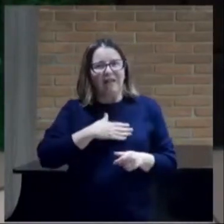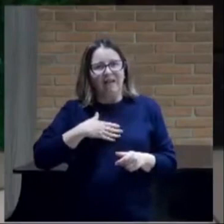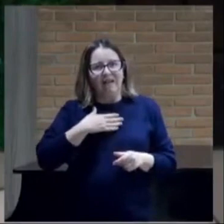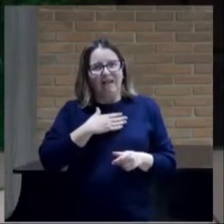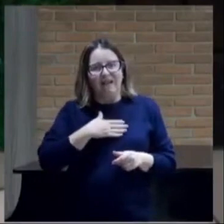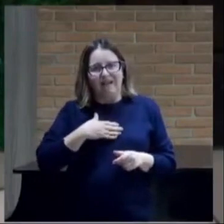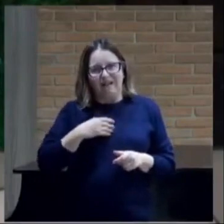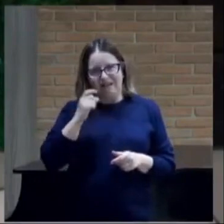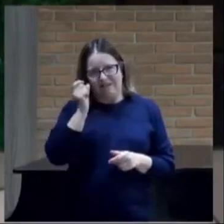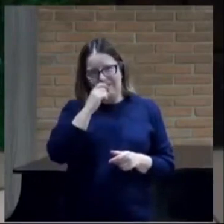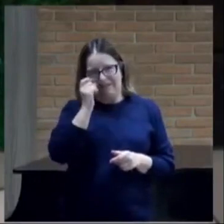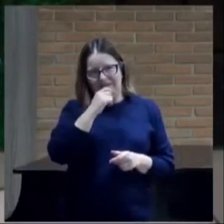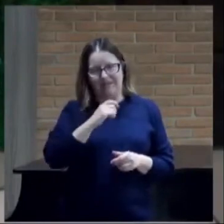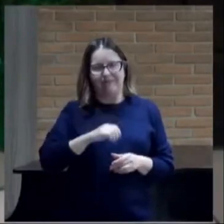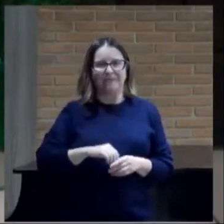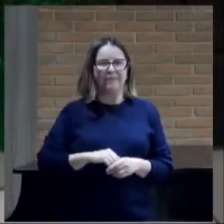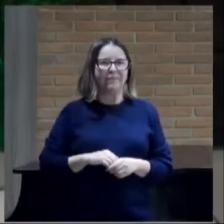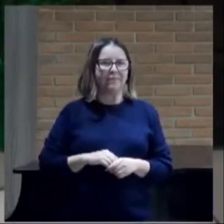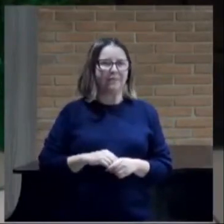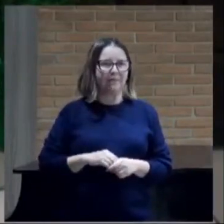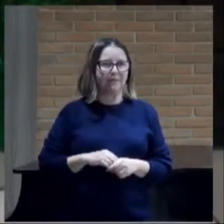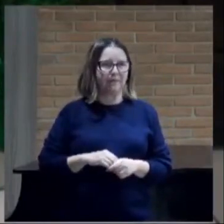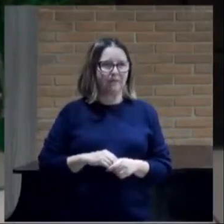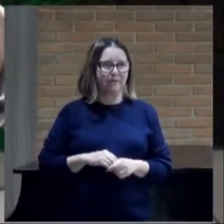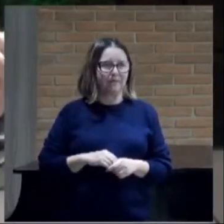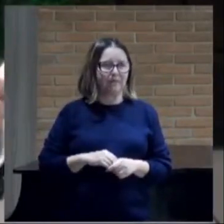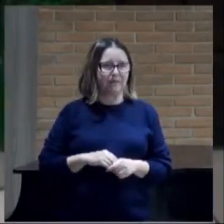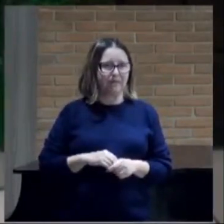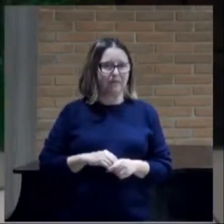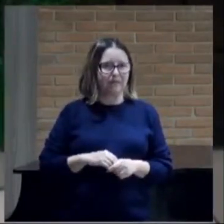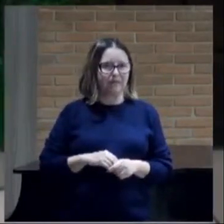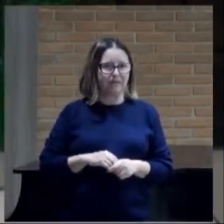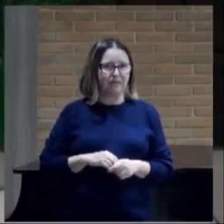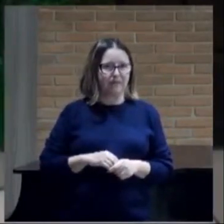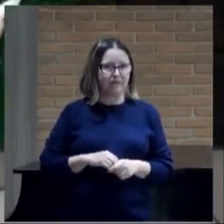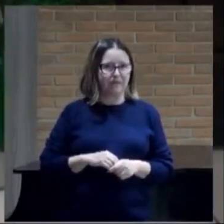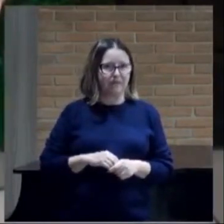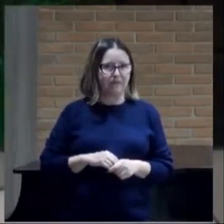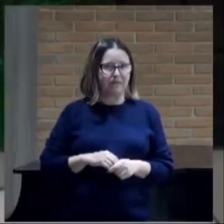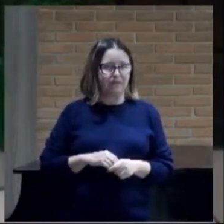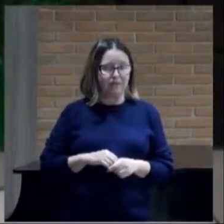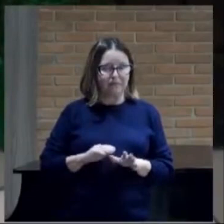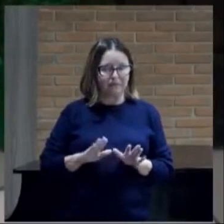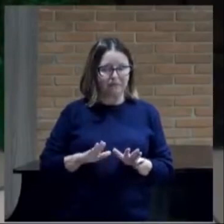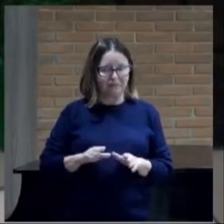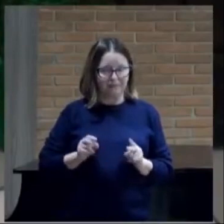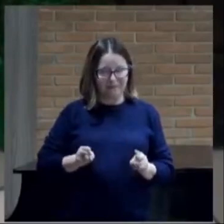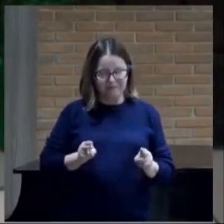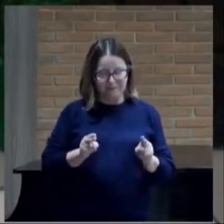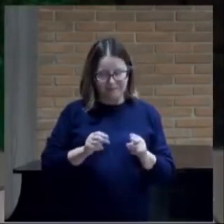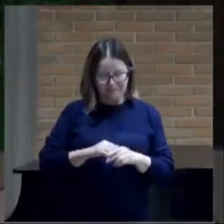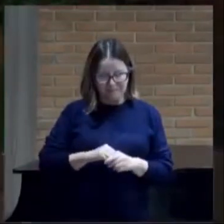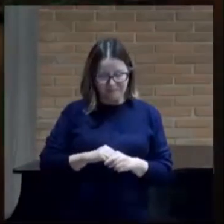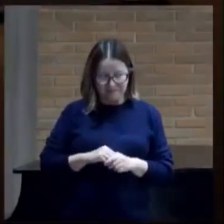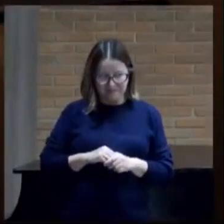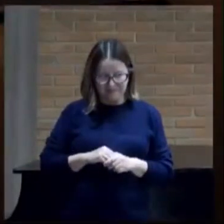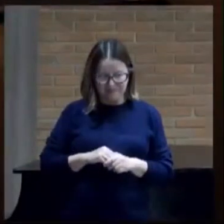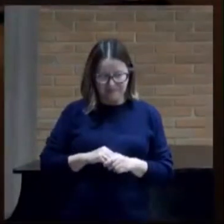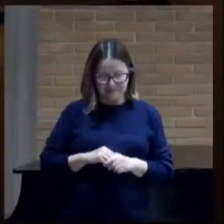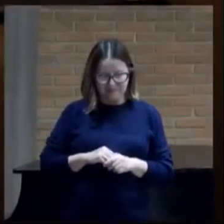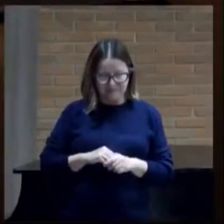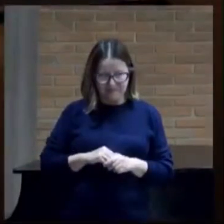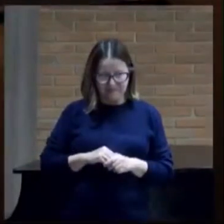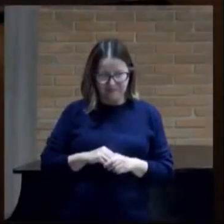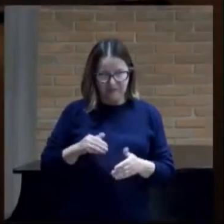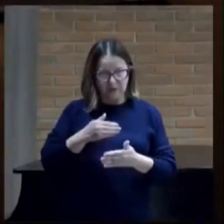e toma e isso toma conta da mente das pessoas continua e